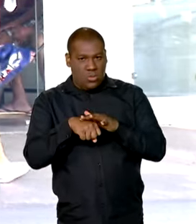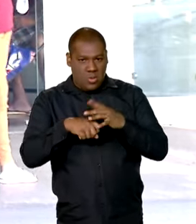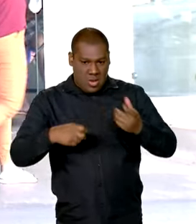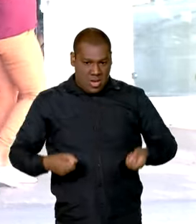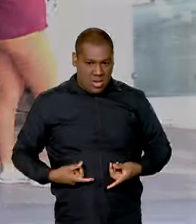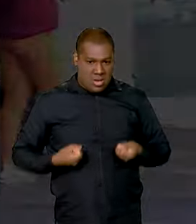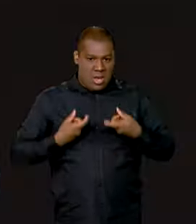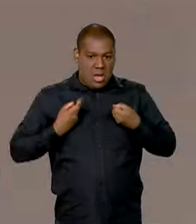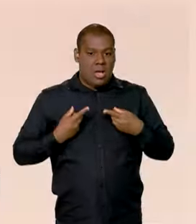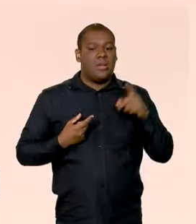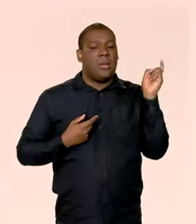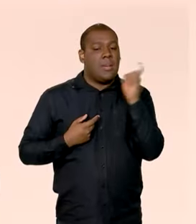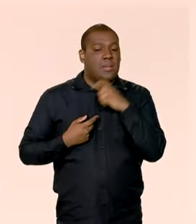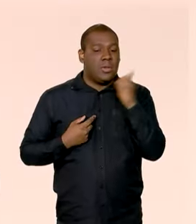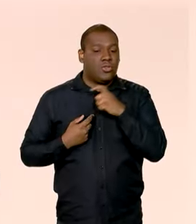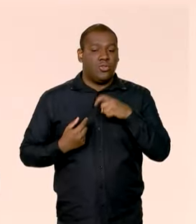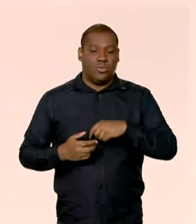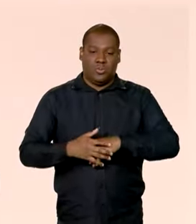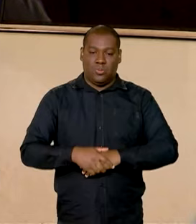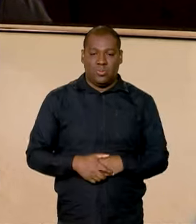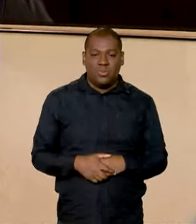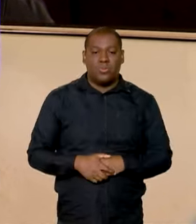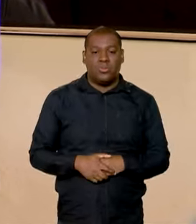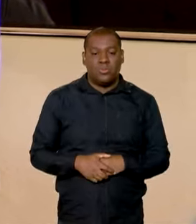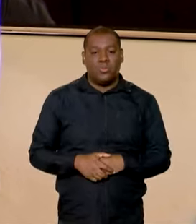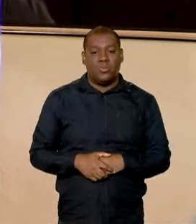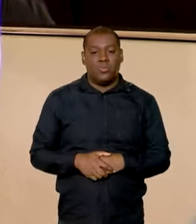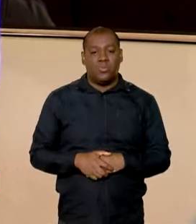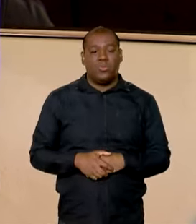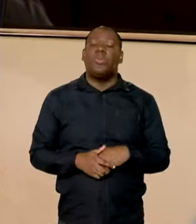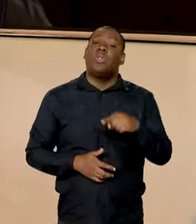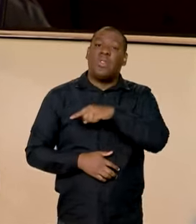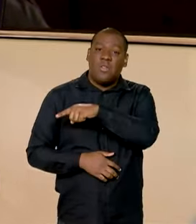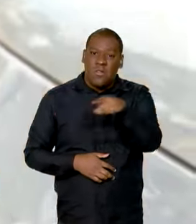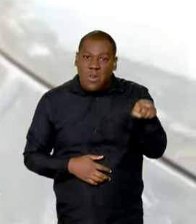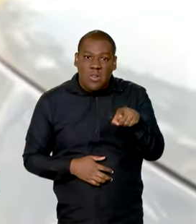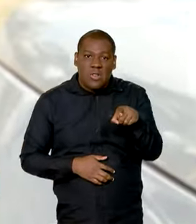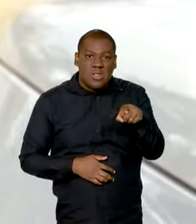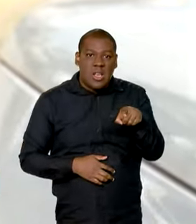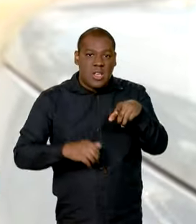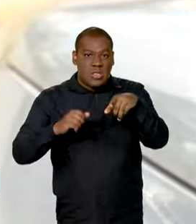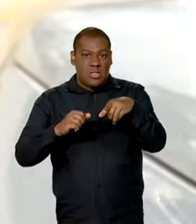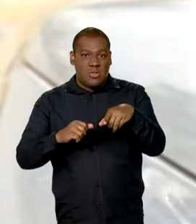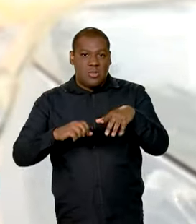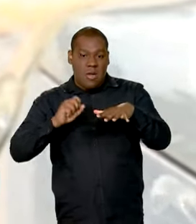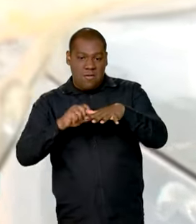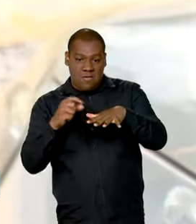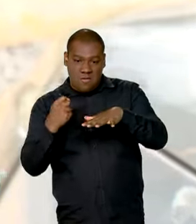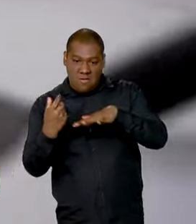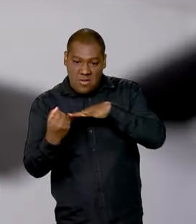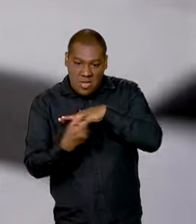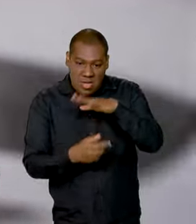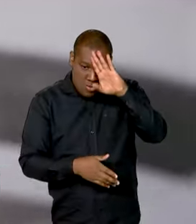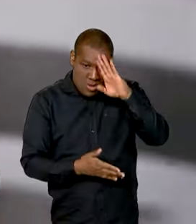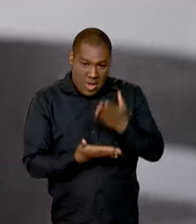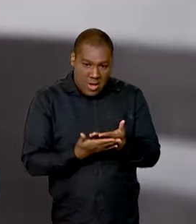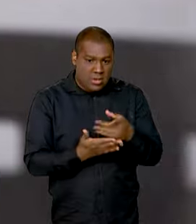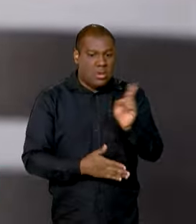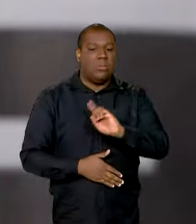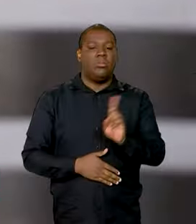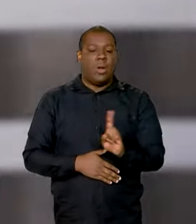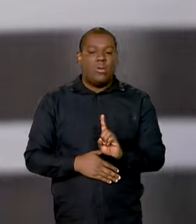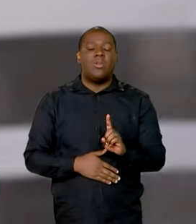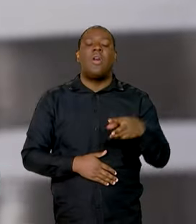aspecto. Então, não caia nessa e fique atento. As vacinas contra a Covid